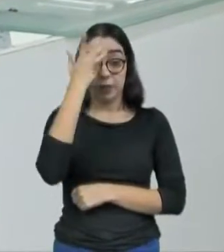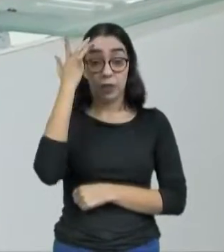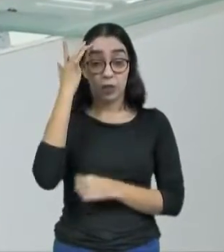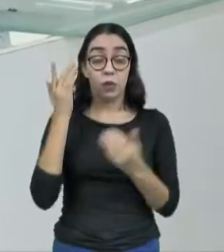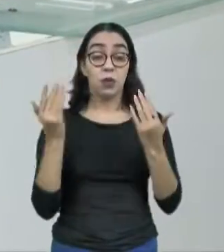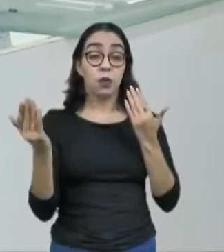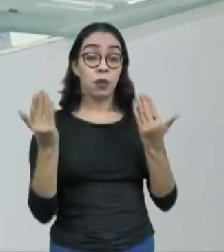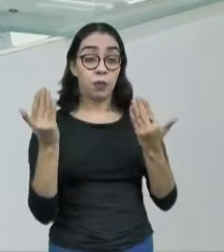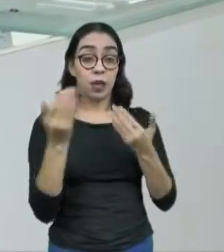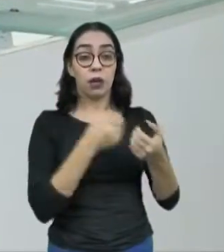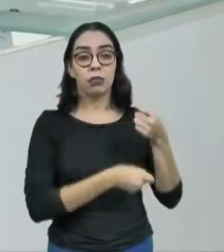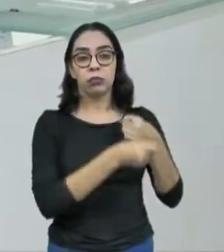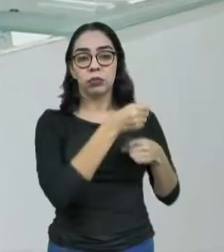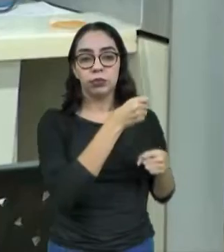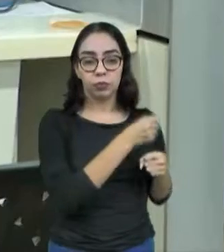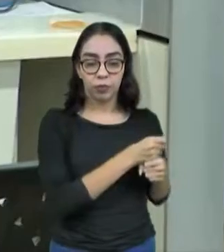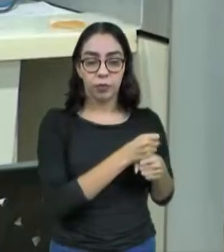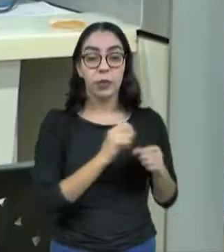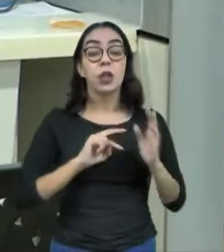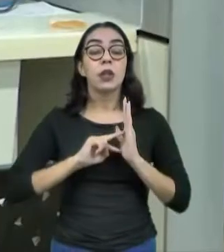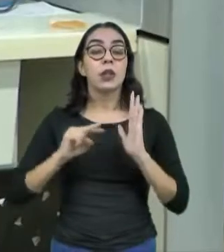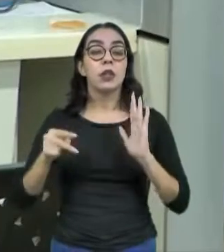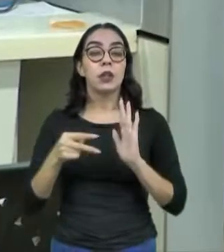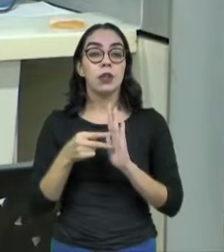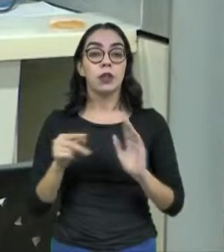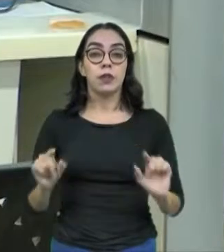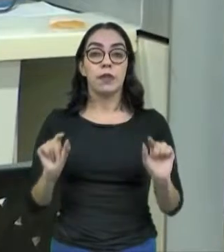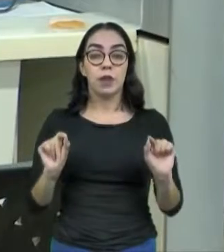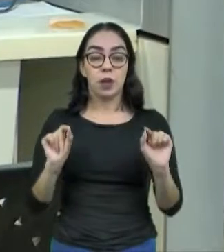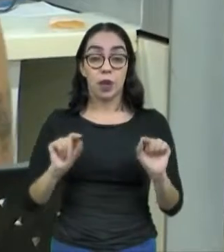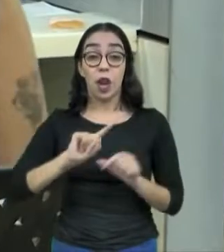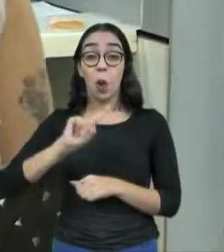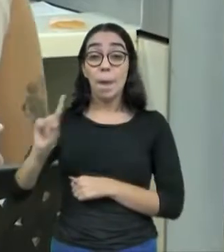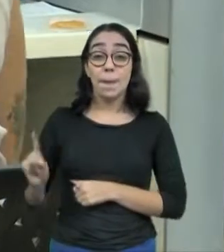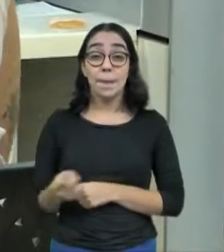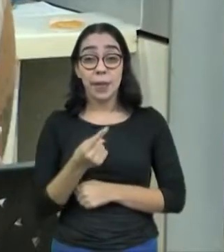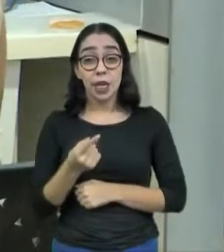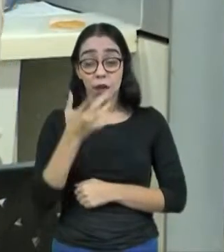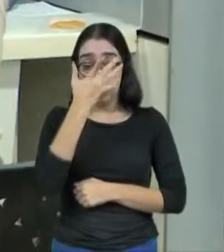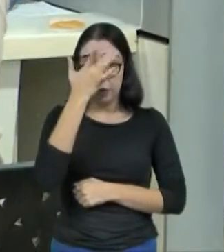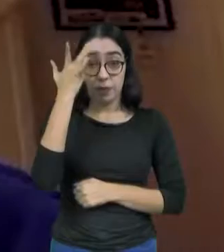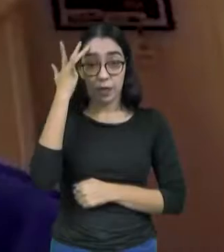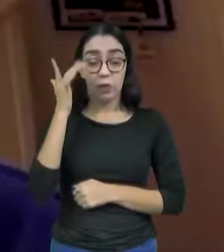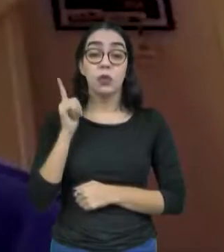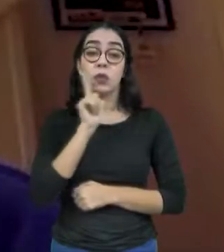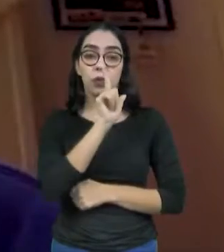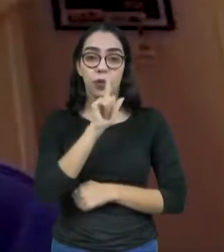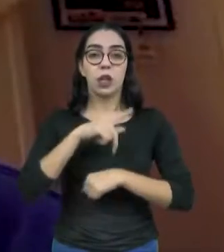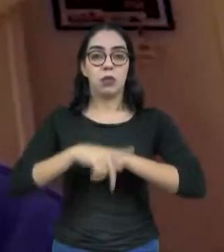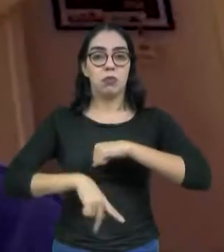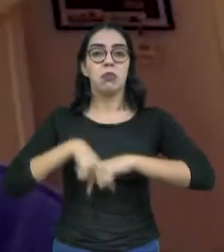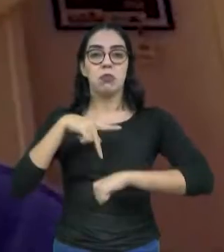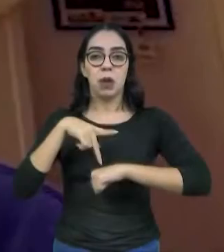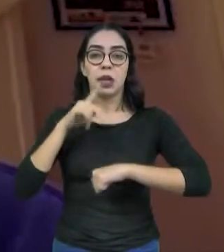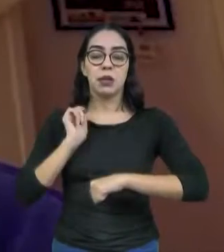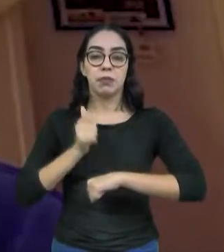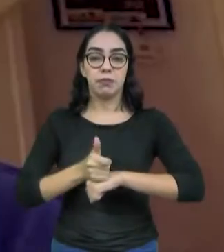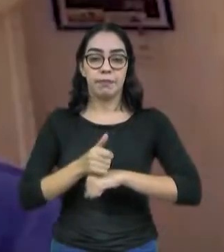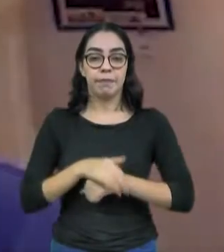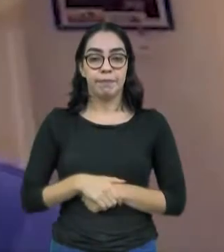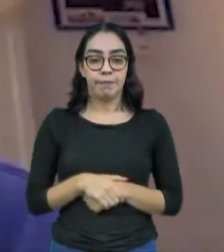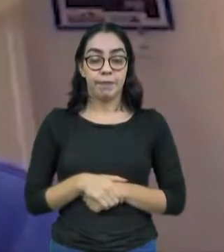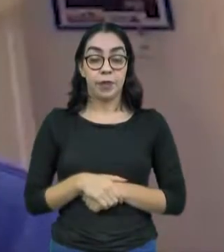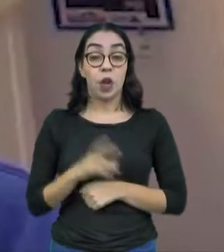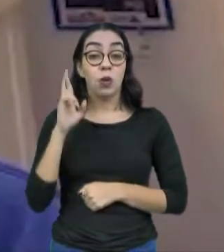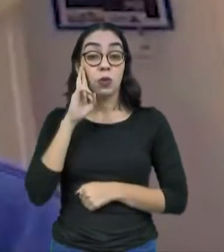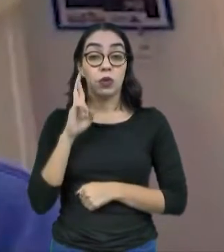trimestre anterior, ou seja, mais 1 milhão de pessoas conseguiram emprego em todo o país. O diretor do Instituto Brasileiro de